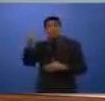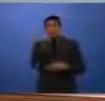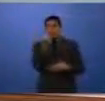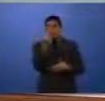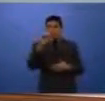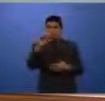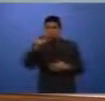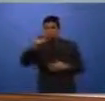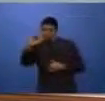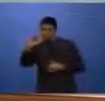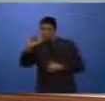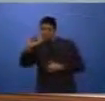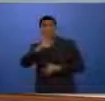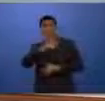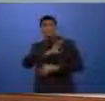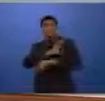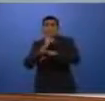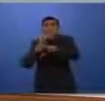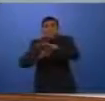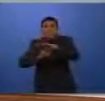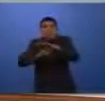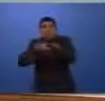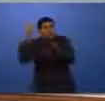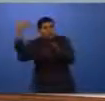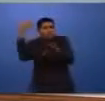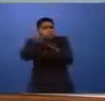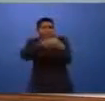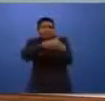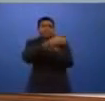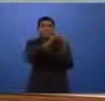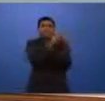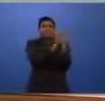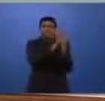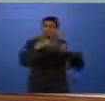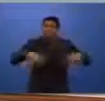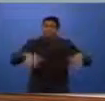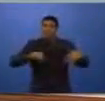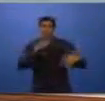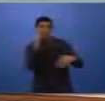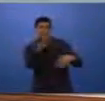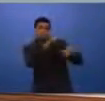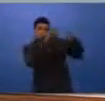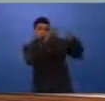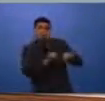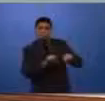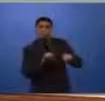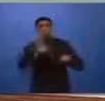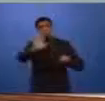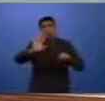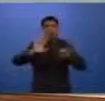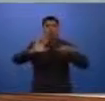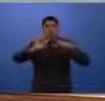190, que é o meio pelo qual a polícia pode dar um pronto atendimento àquela questão que a pessoa está visualizando.